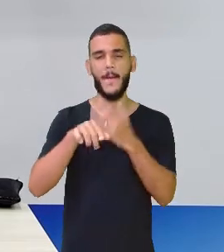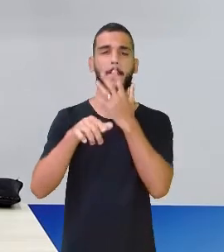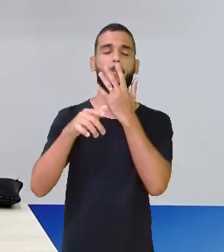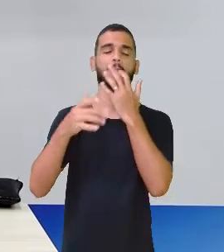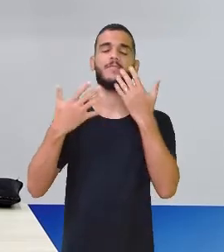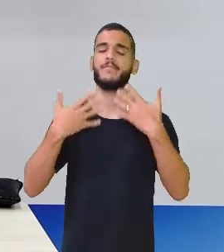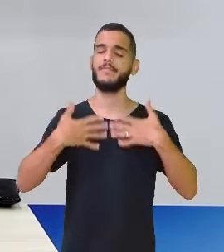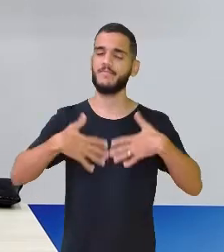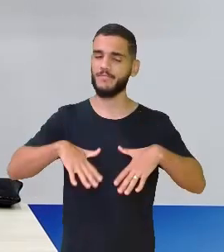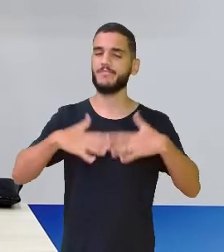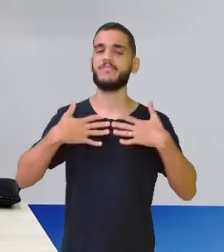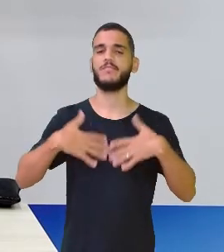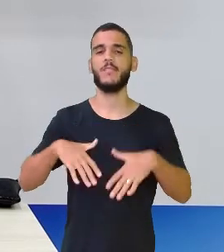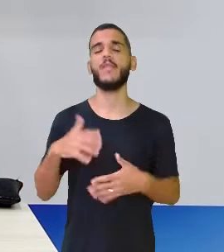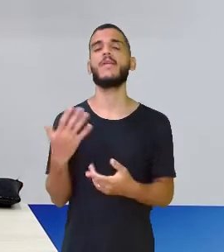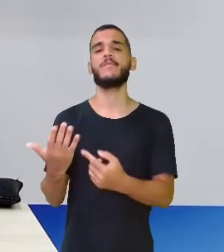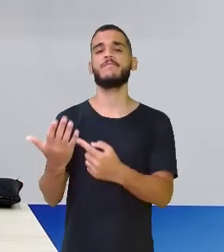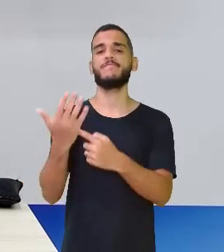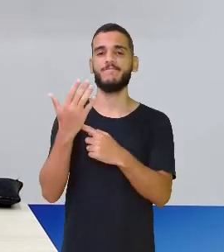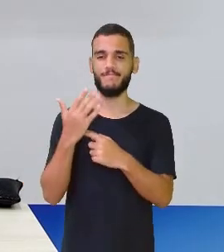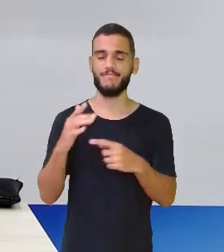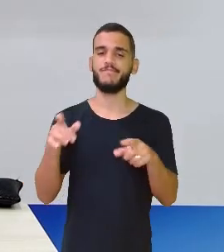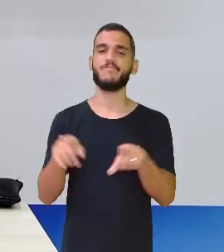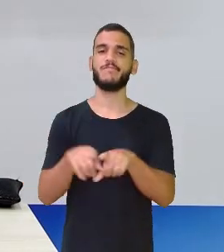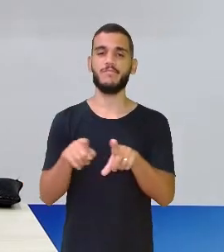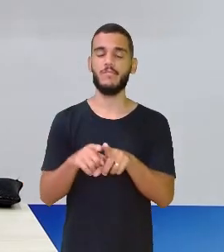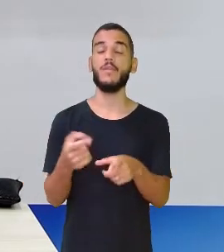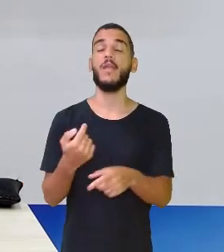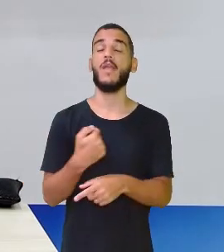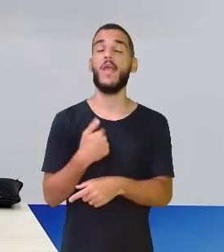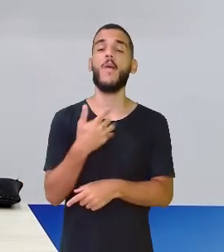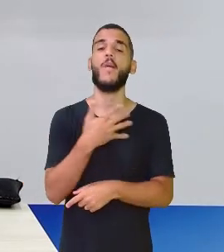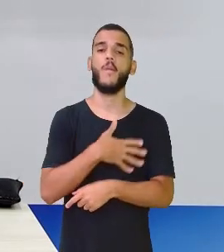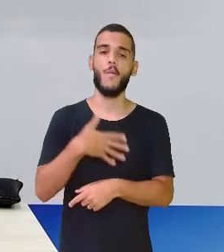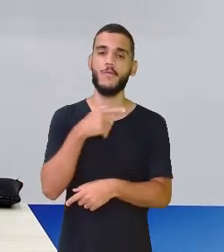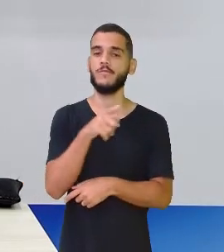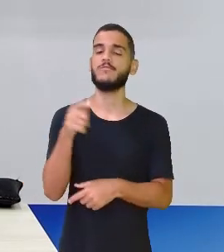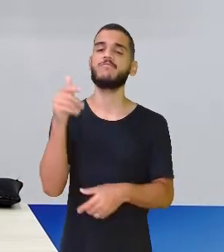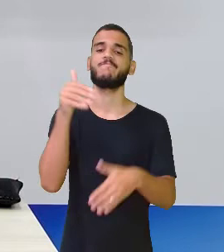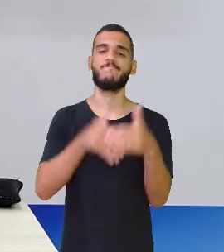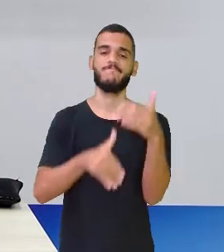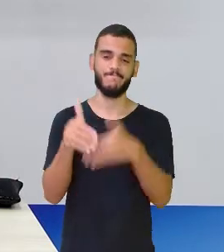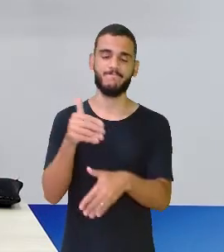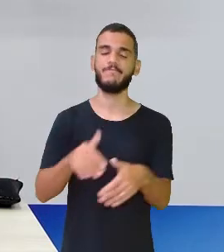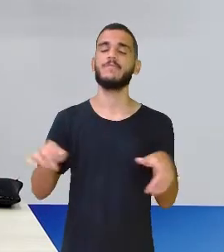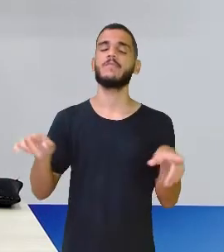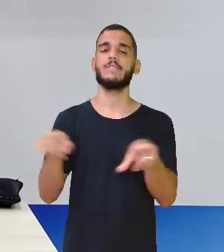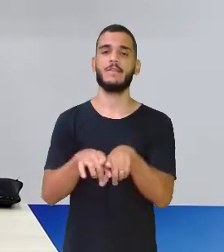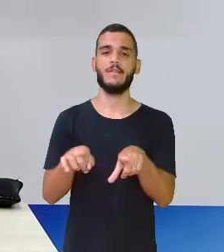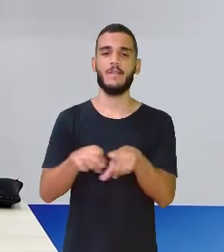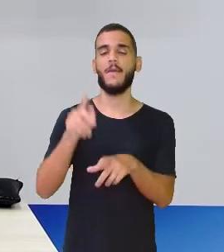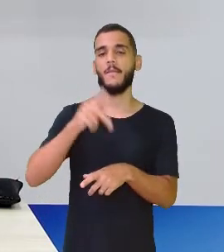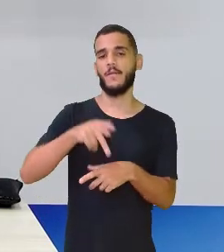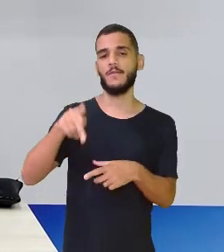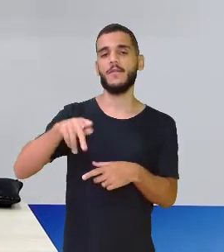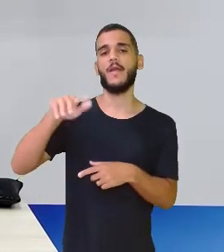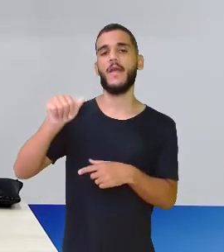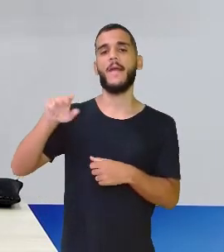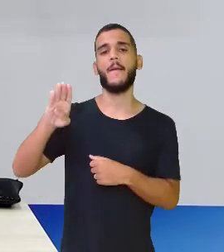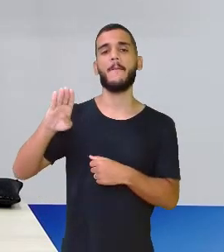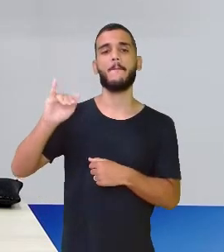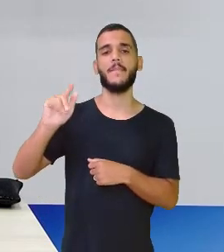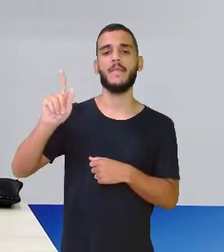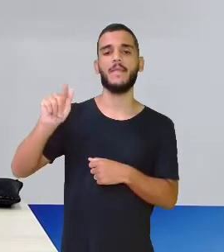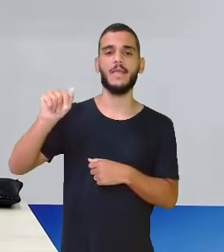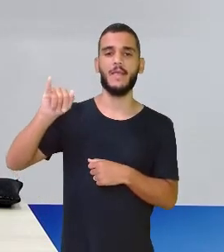tranquila. Para me ajudar, eu gosto muito quando vocês participam comigo. Então, a professora Abigail Vianna está